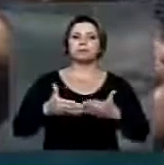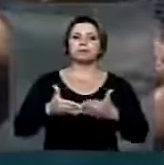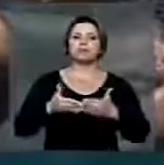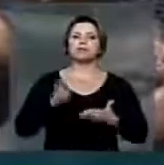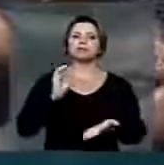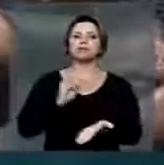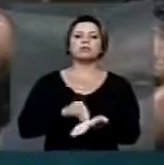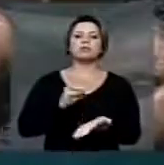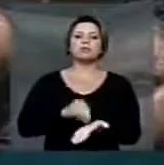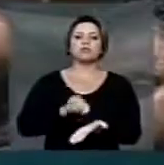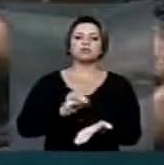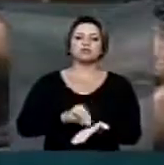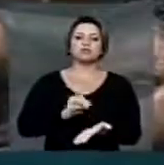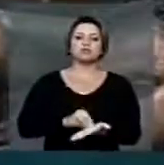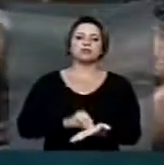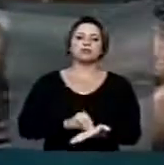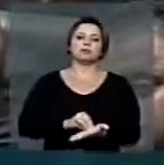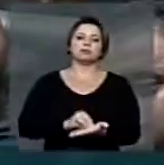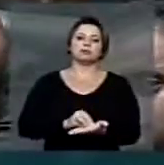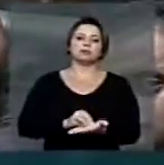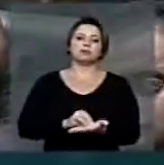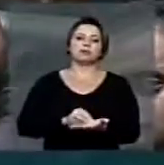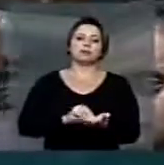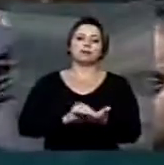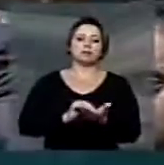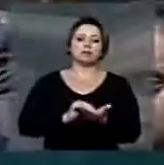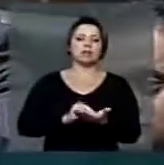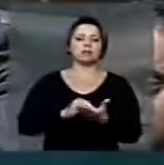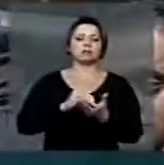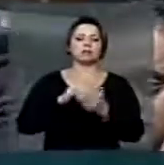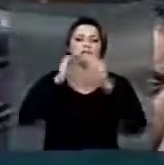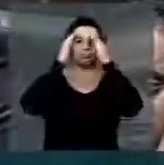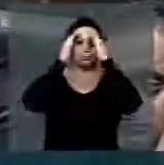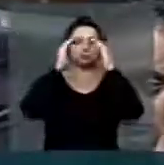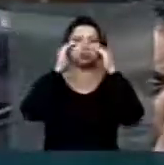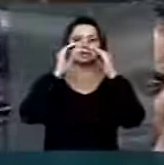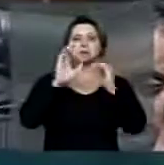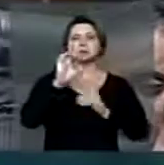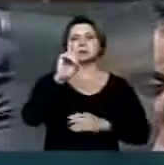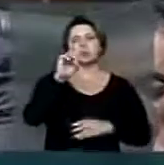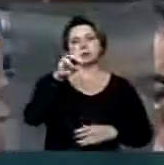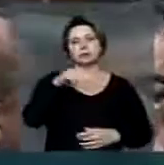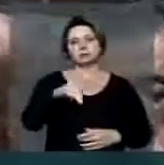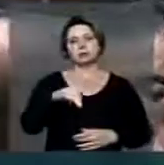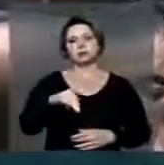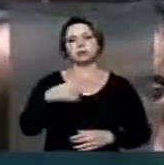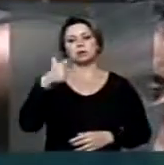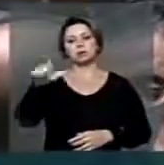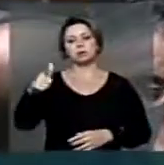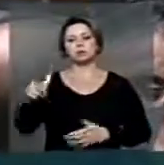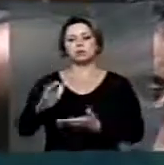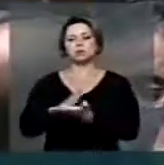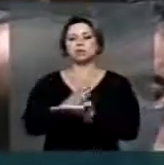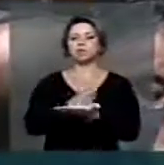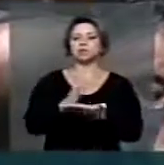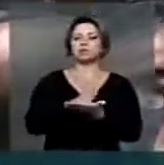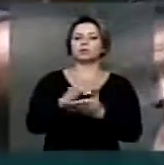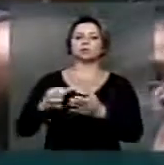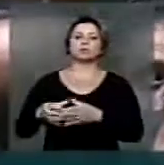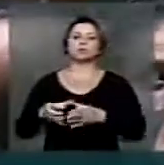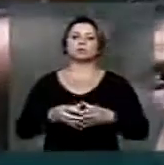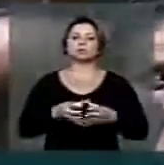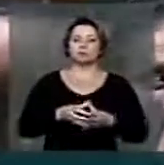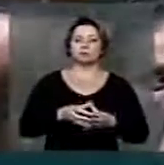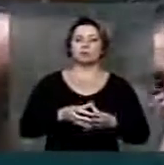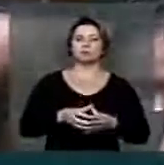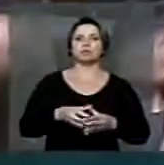falta ser cumprido para com o Democratas e os demais partidos. O